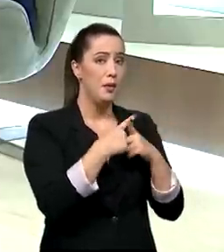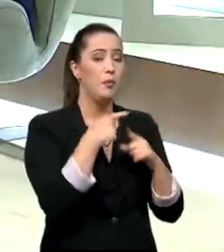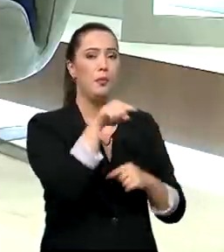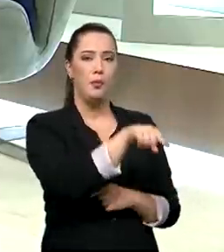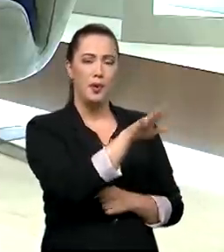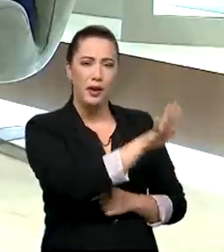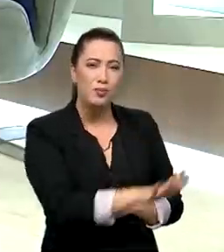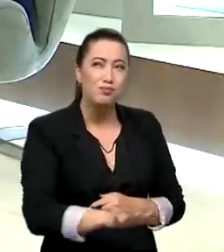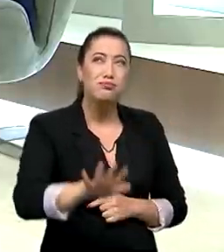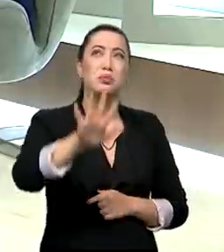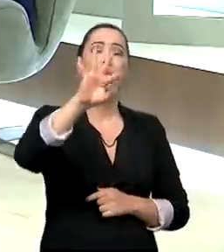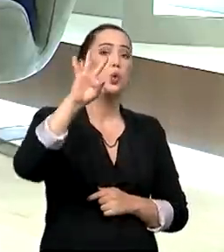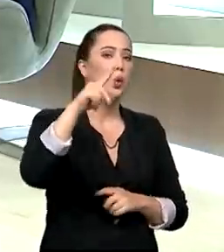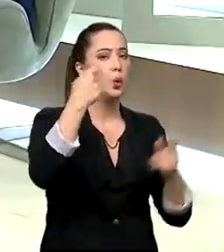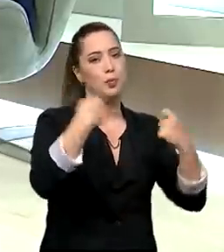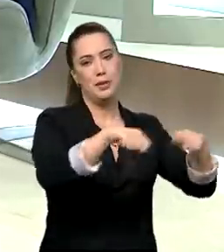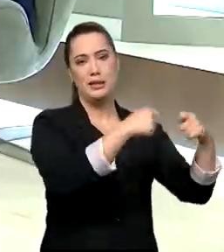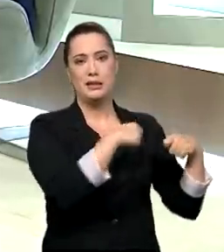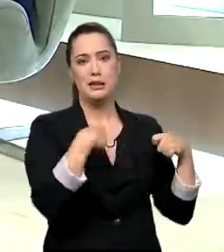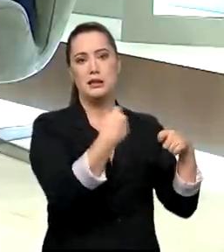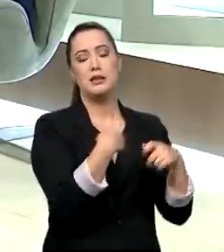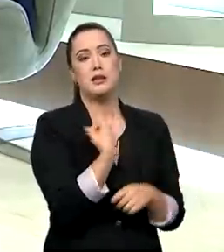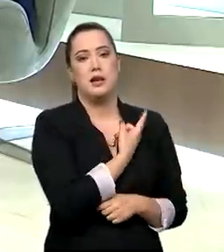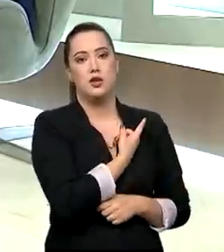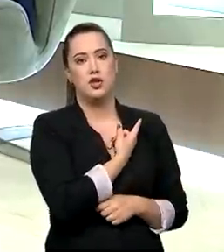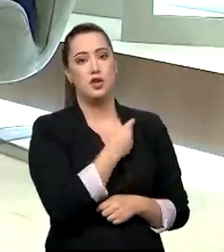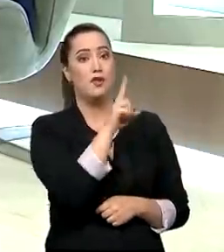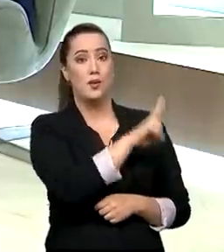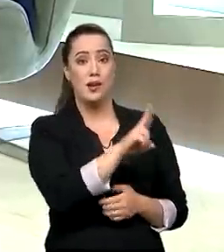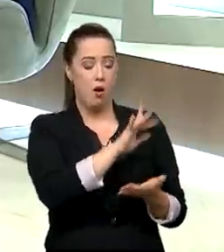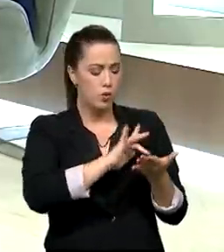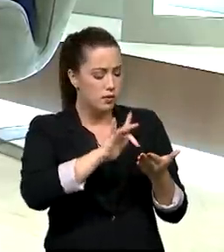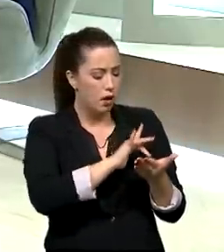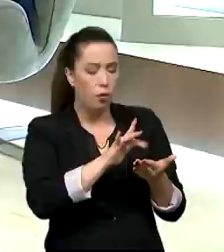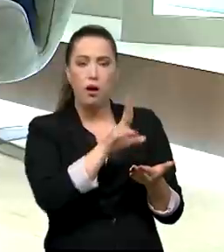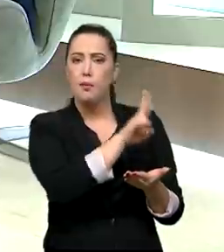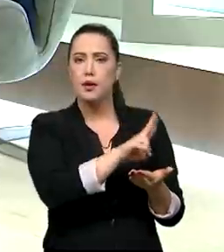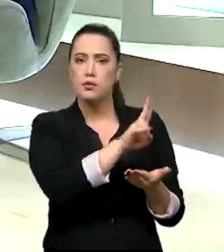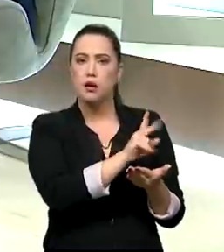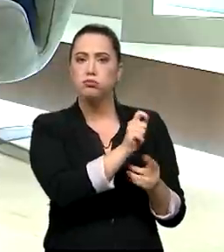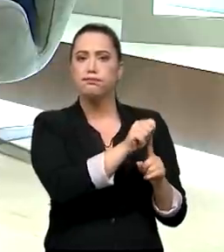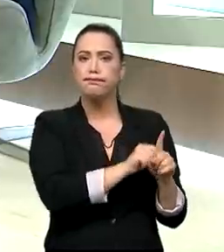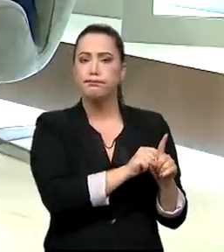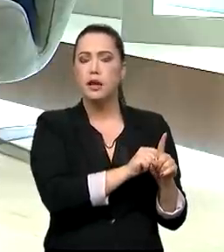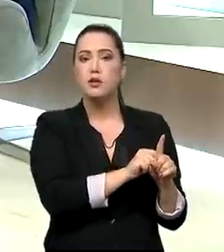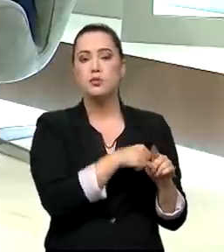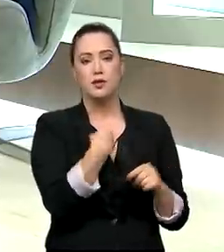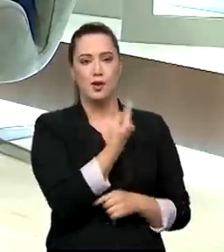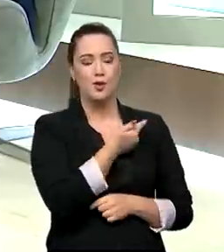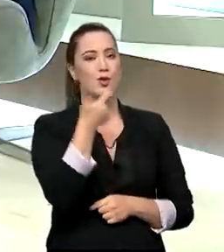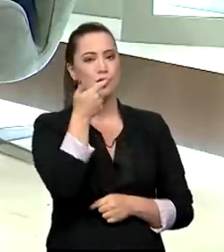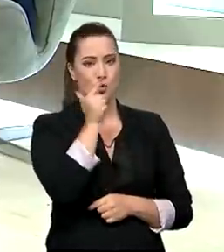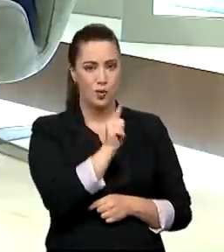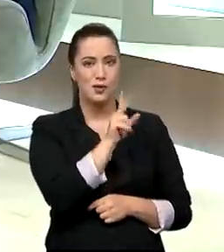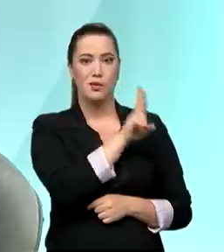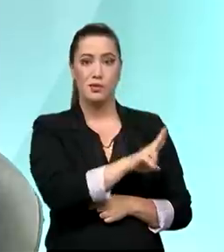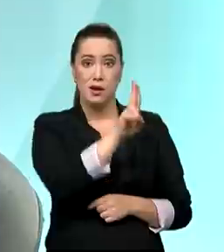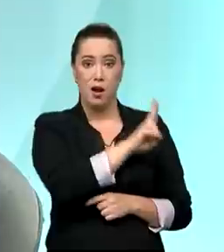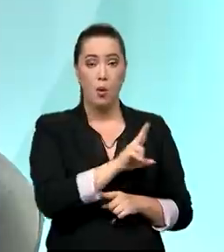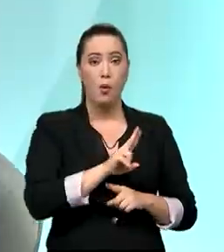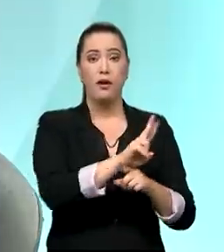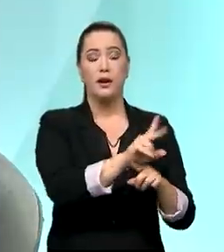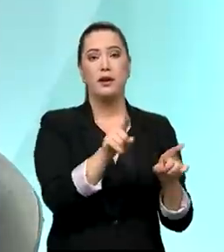nacional e nós vamos fazer pelo celular. Ou seja, a gente consegue fazer esse crédito